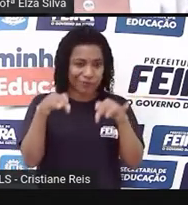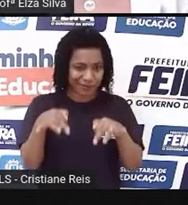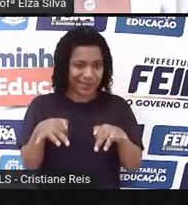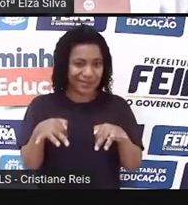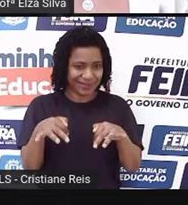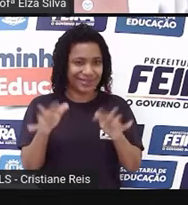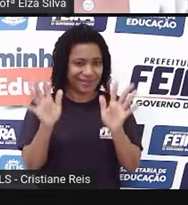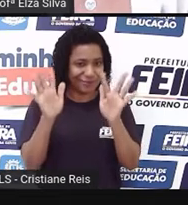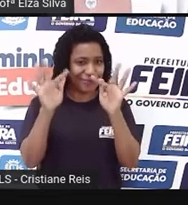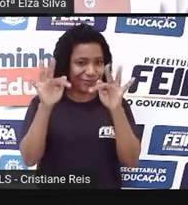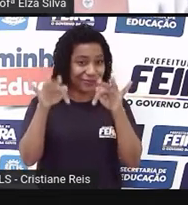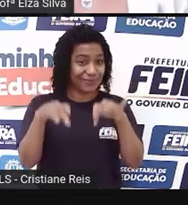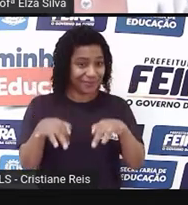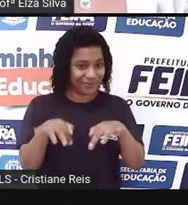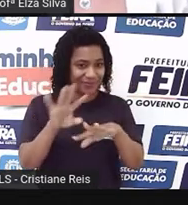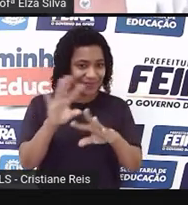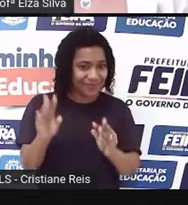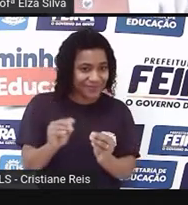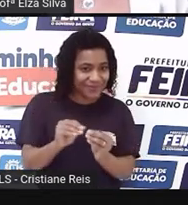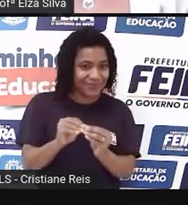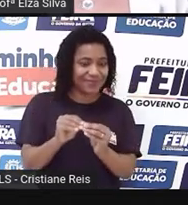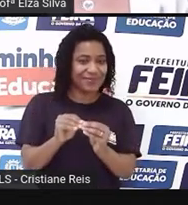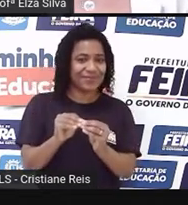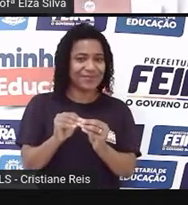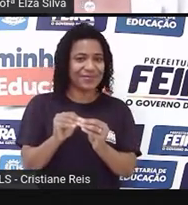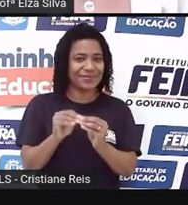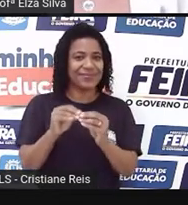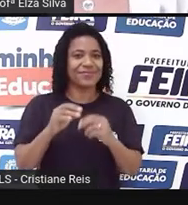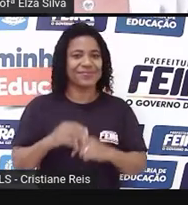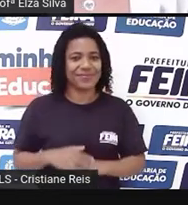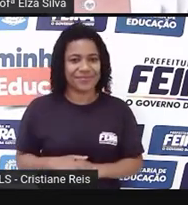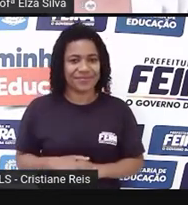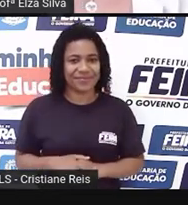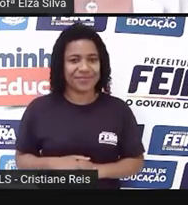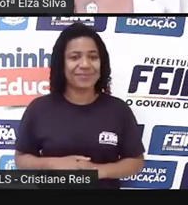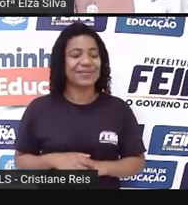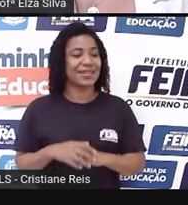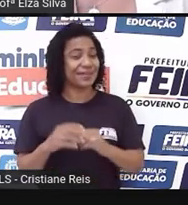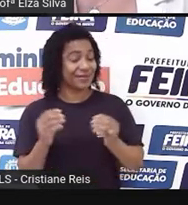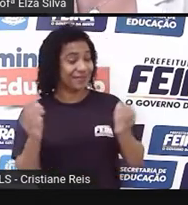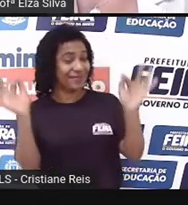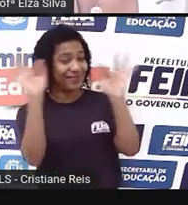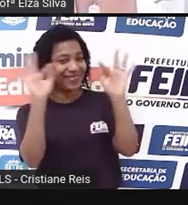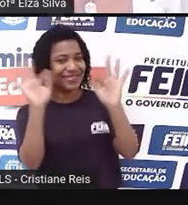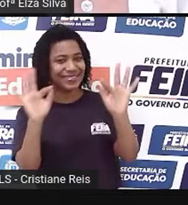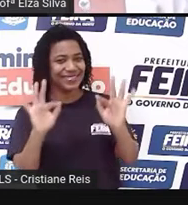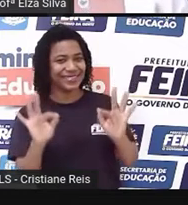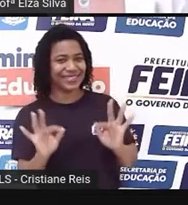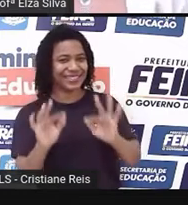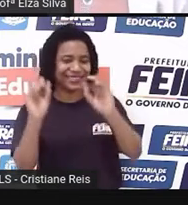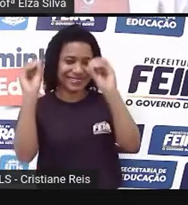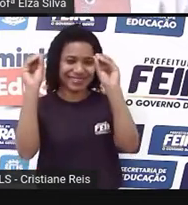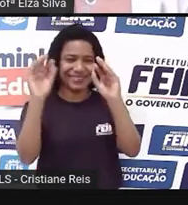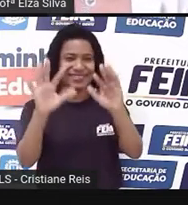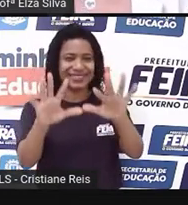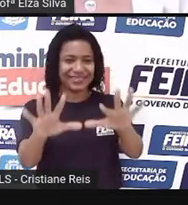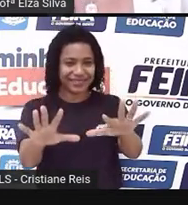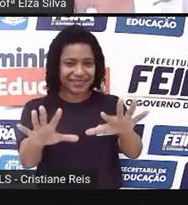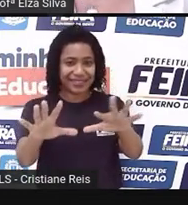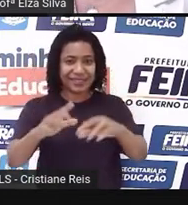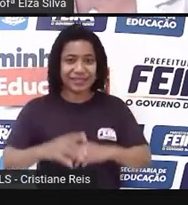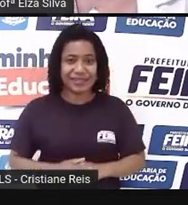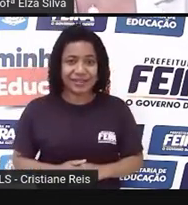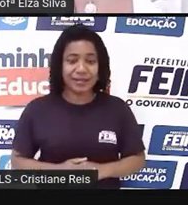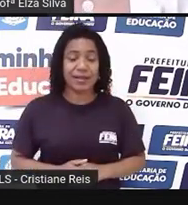fechar a carta. Best wishes. Muitas felicidades. Cristina Taylor é a